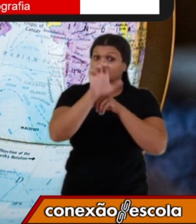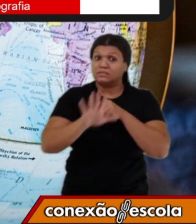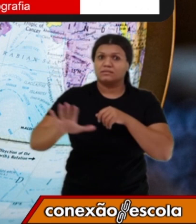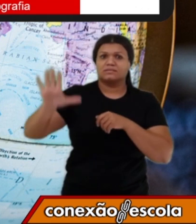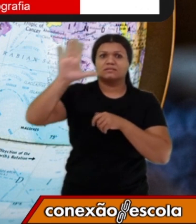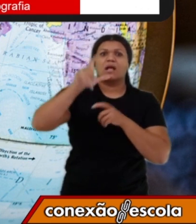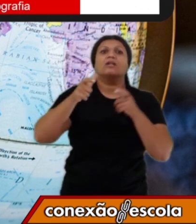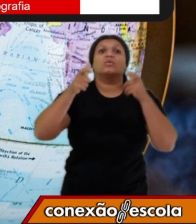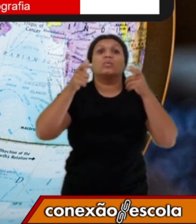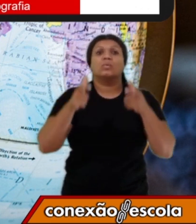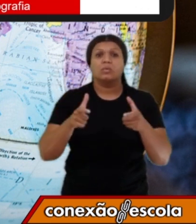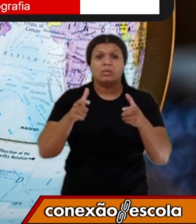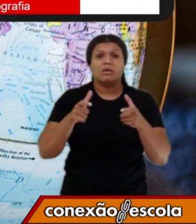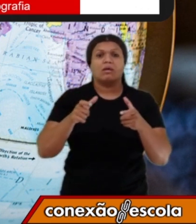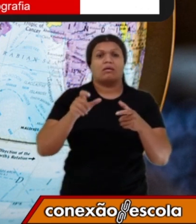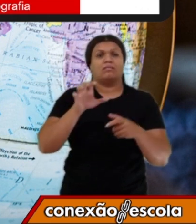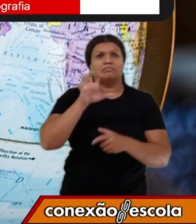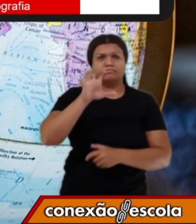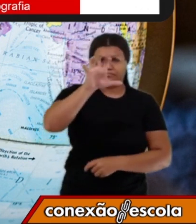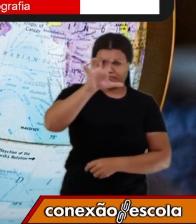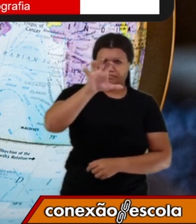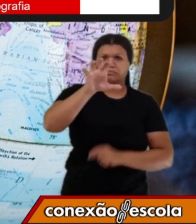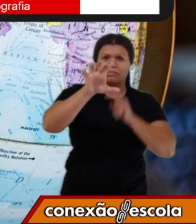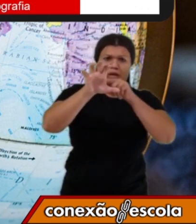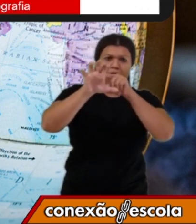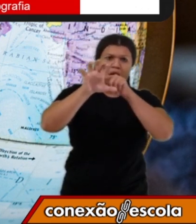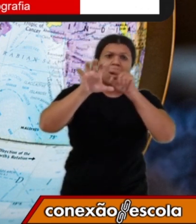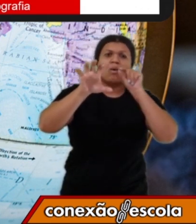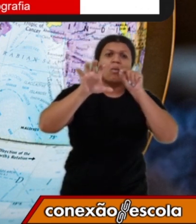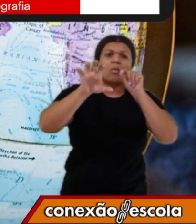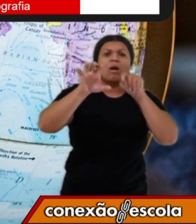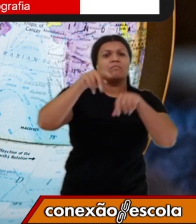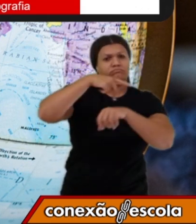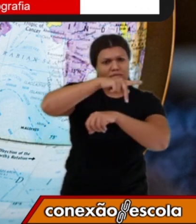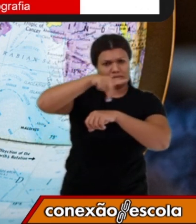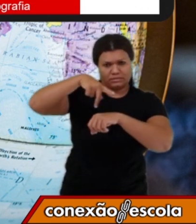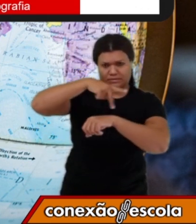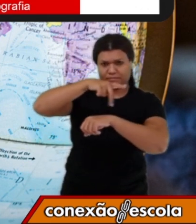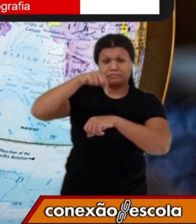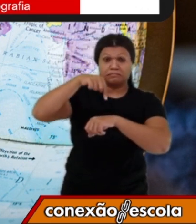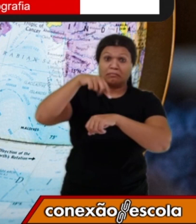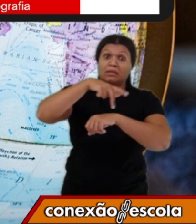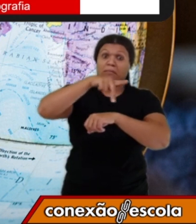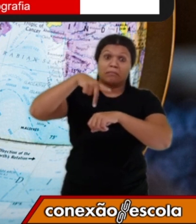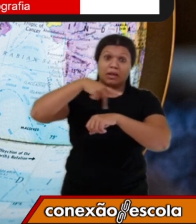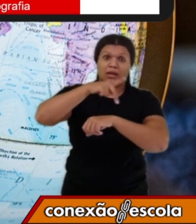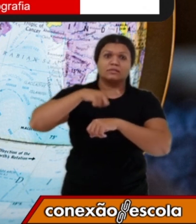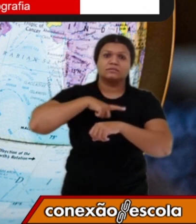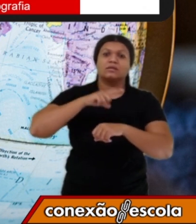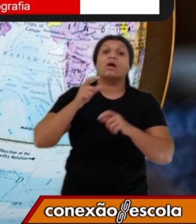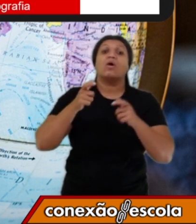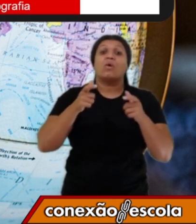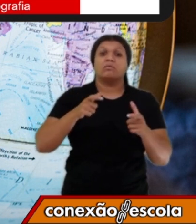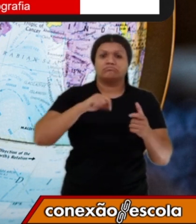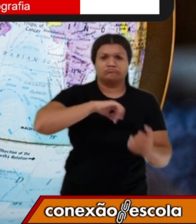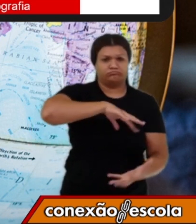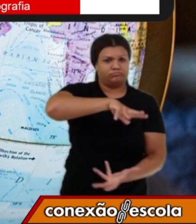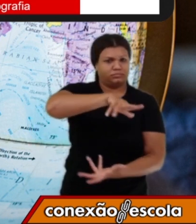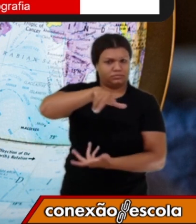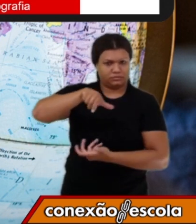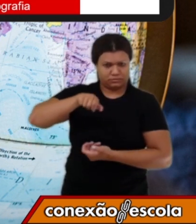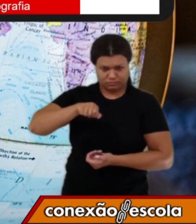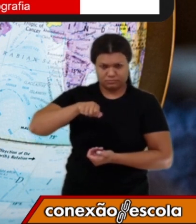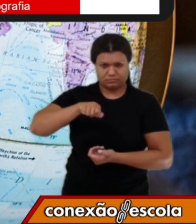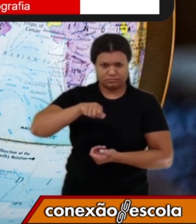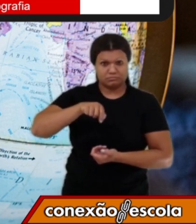região. Essa região, inserida em um país. Esse país pertence a um continente, e esse